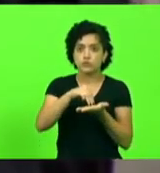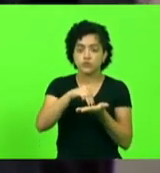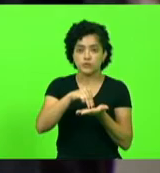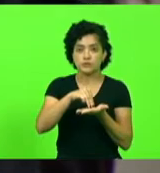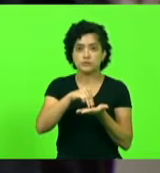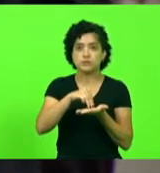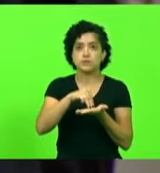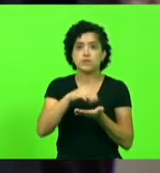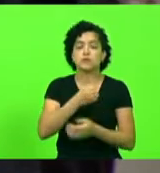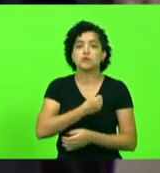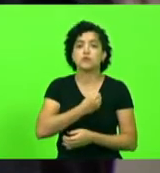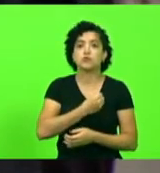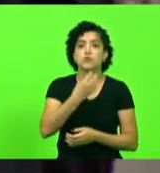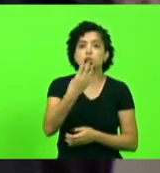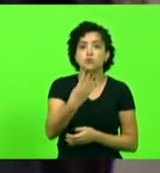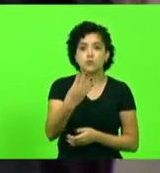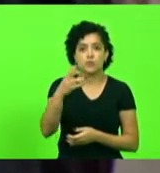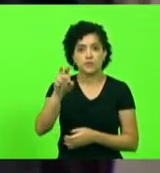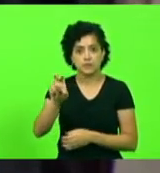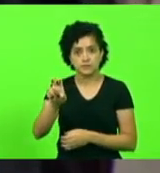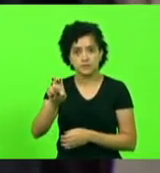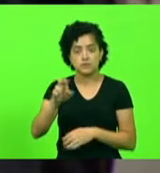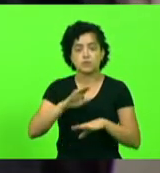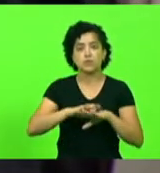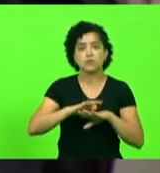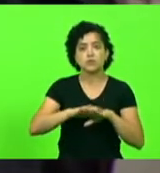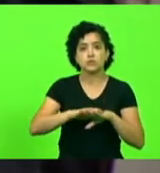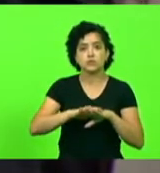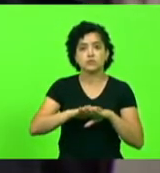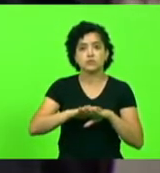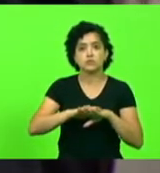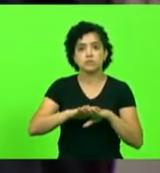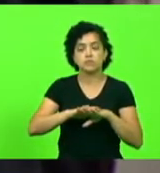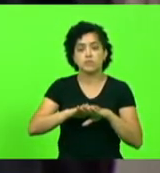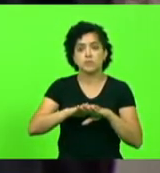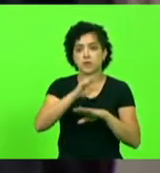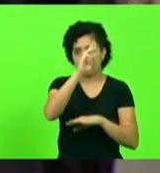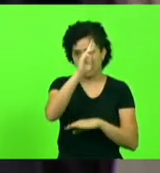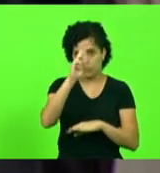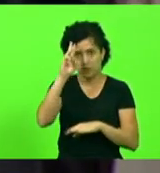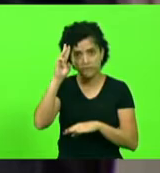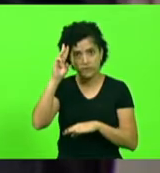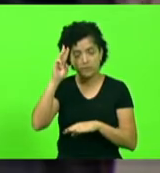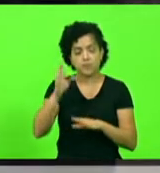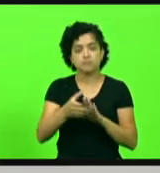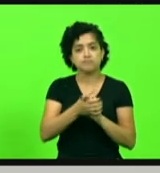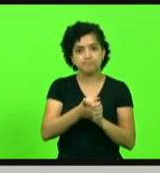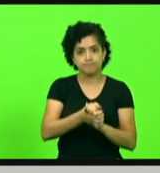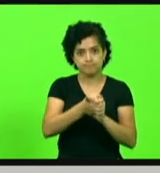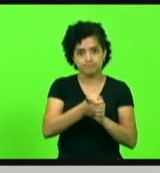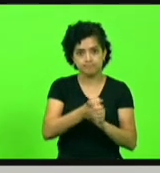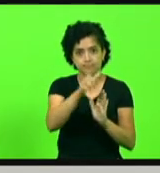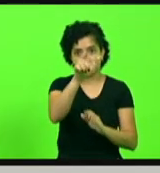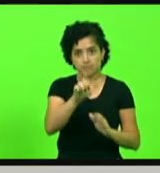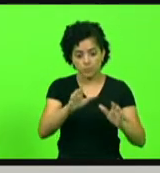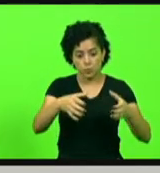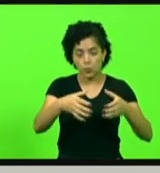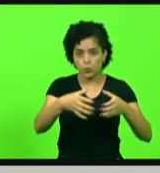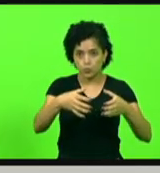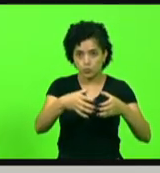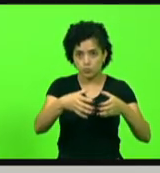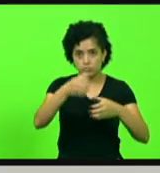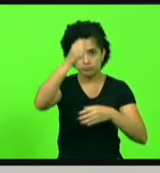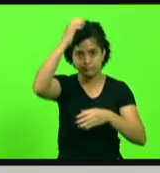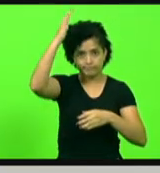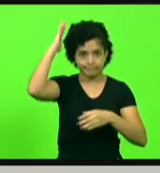Moção de número 45. Autor, deputado Ronei Weber. Cumprimentando o Corpo de Bombeiros Militar de